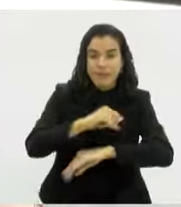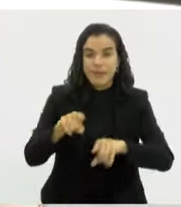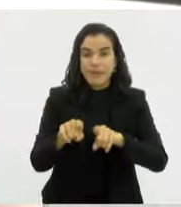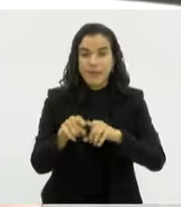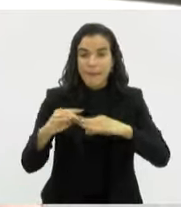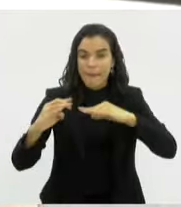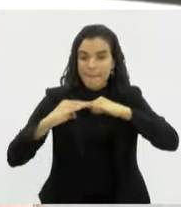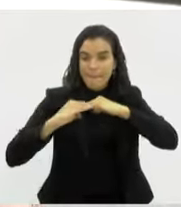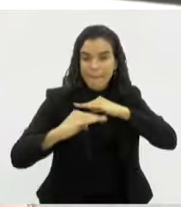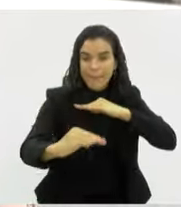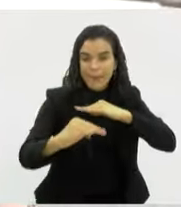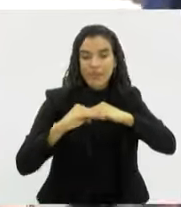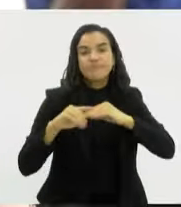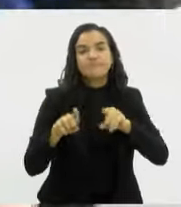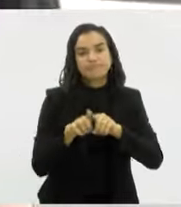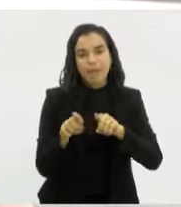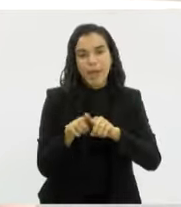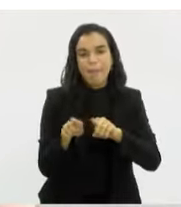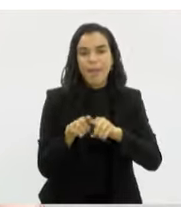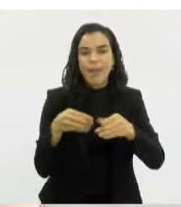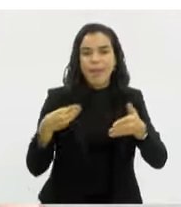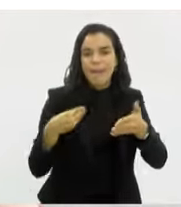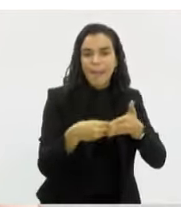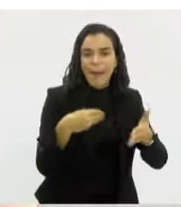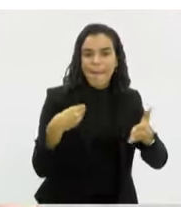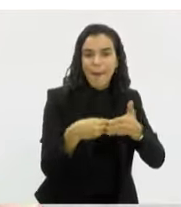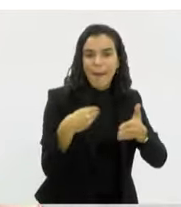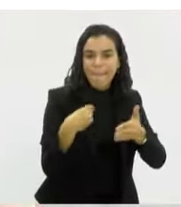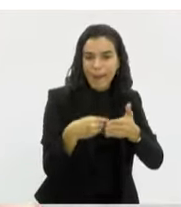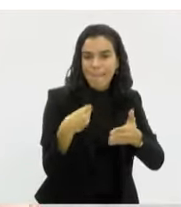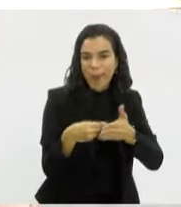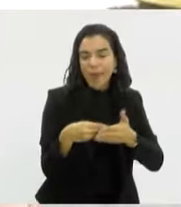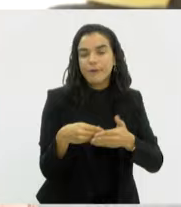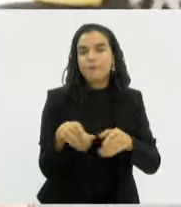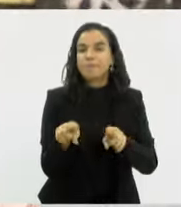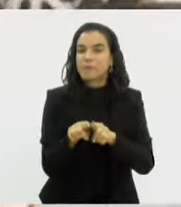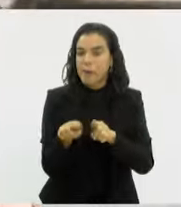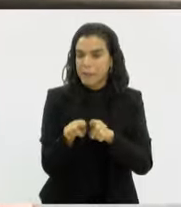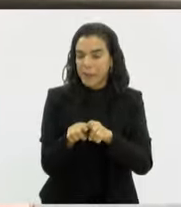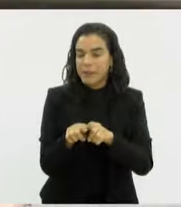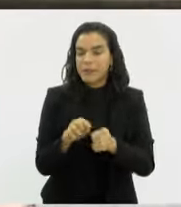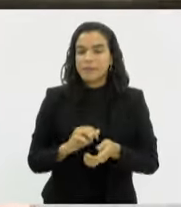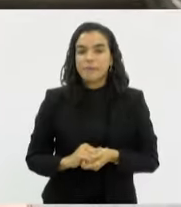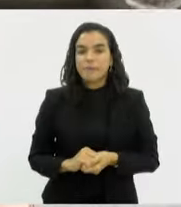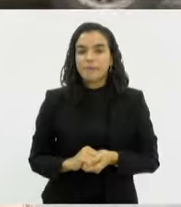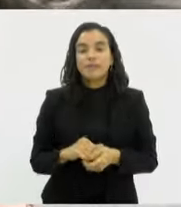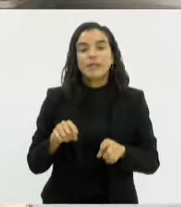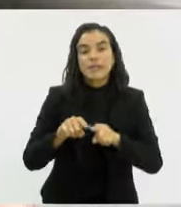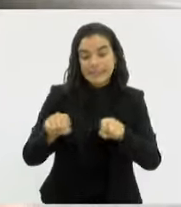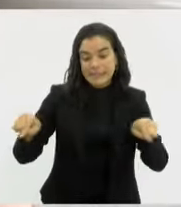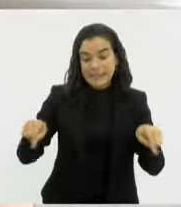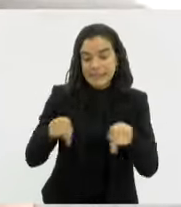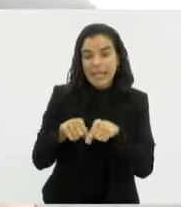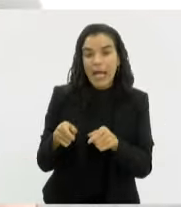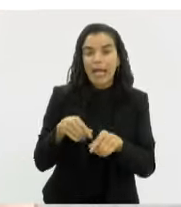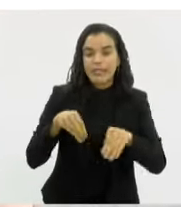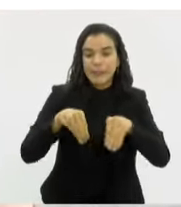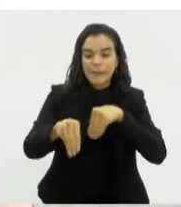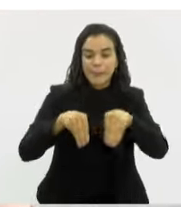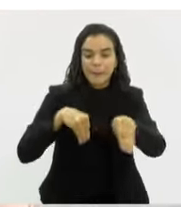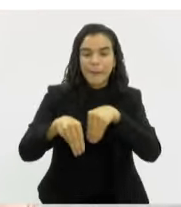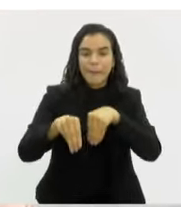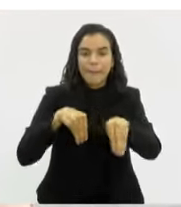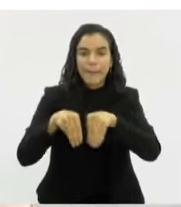pista, o check-in, a gente foi fazer a fiscalização da área de check-in também, e da sala de controle dos